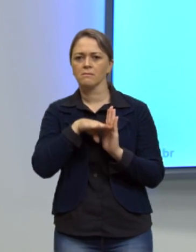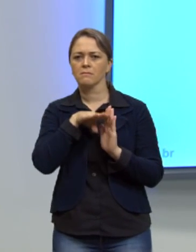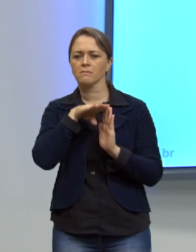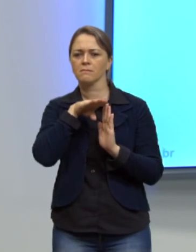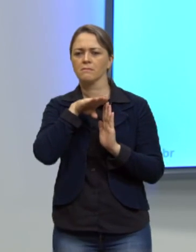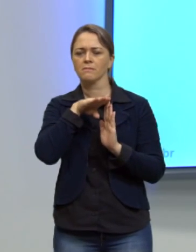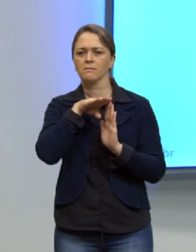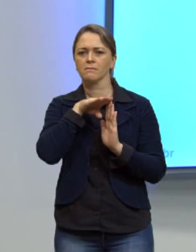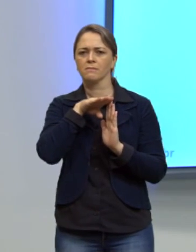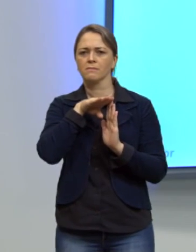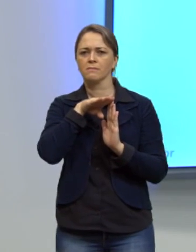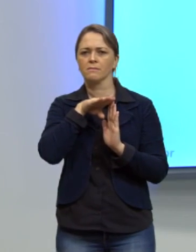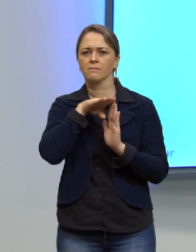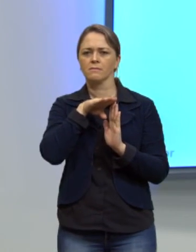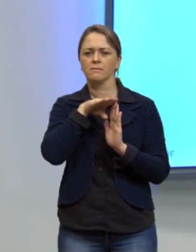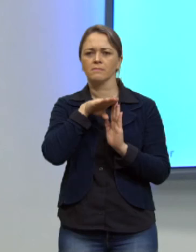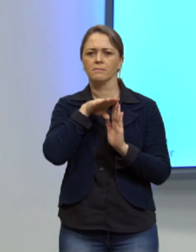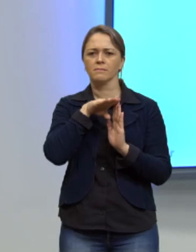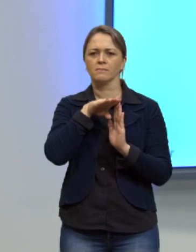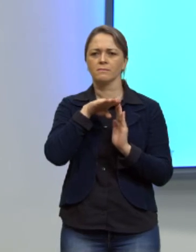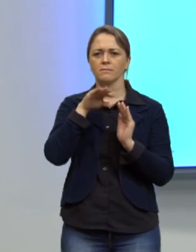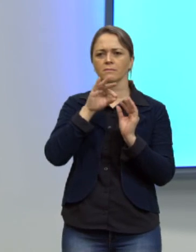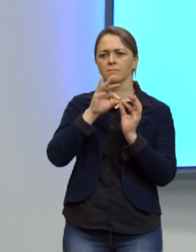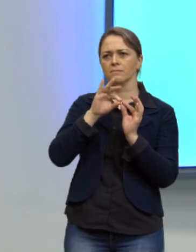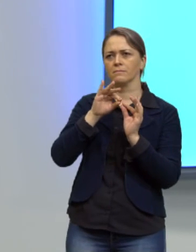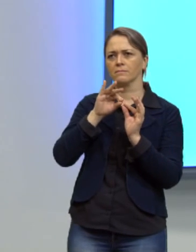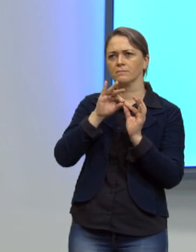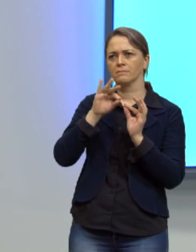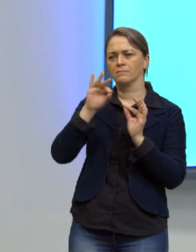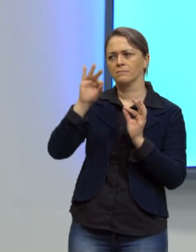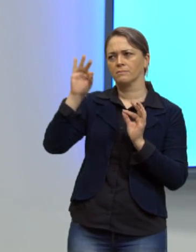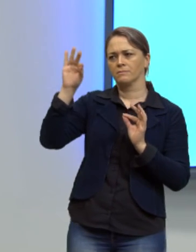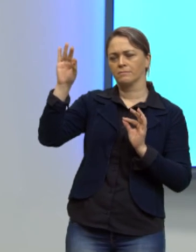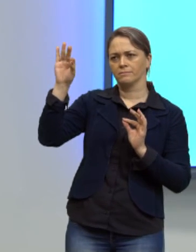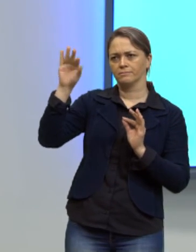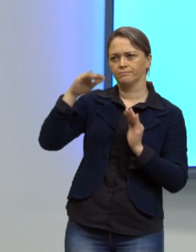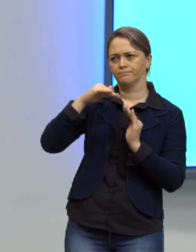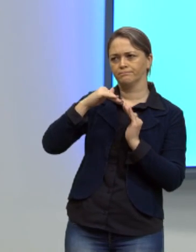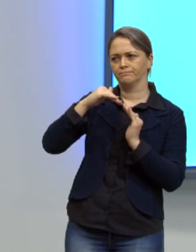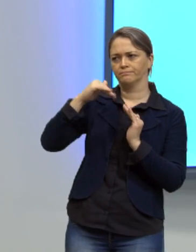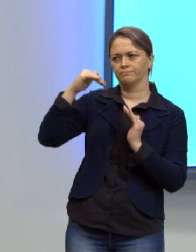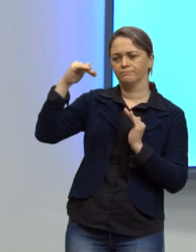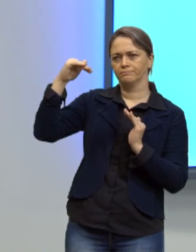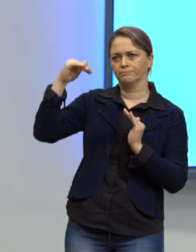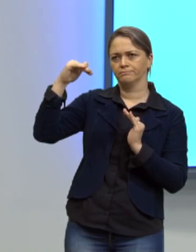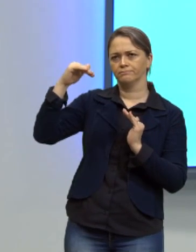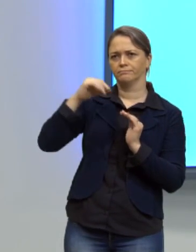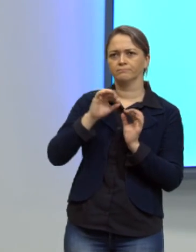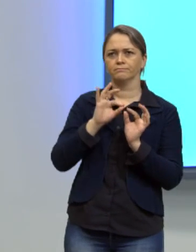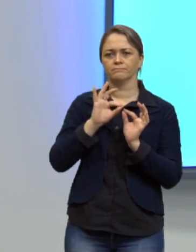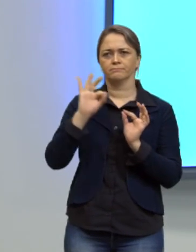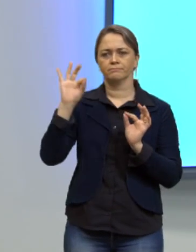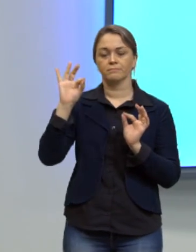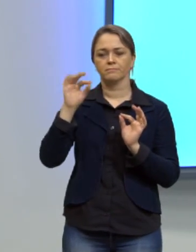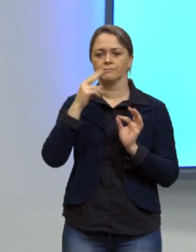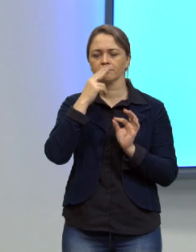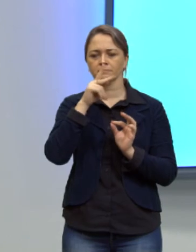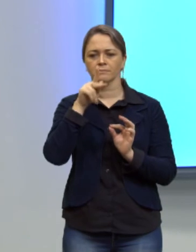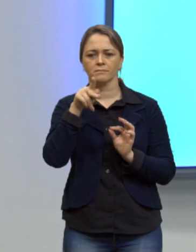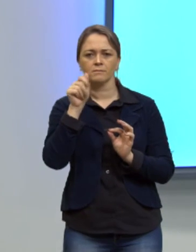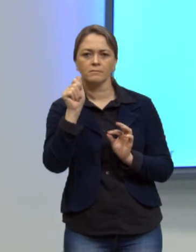esteja alinhado numa linha reta conforme está mostrando o gráfico ele é uma PA